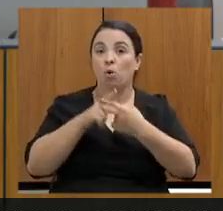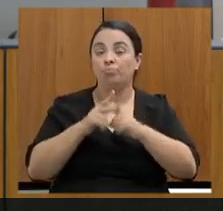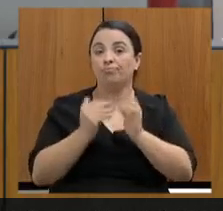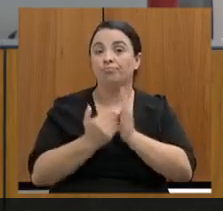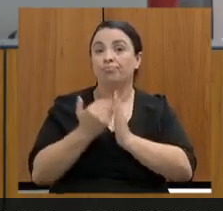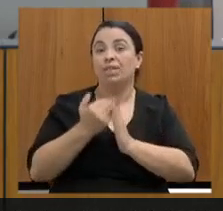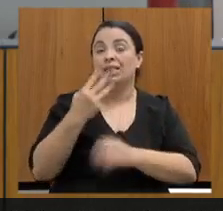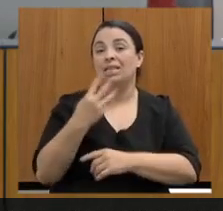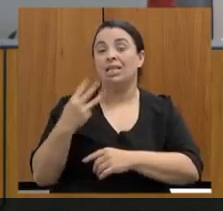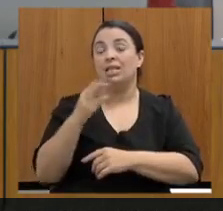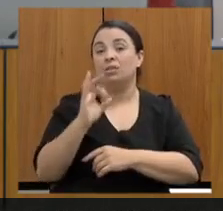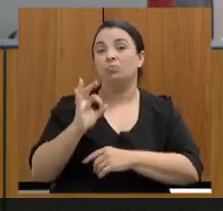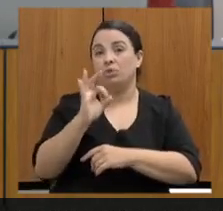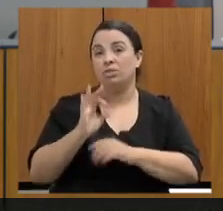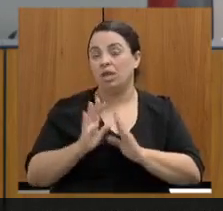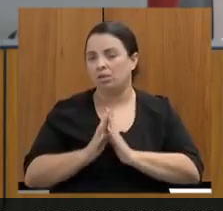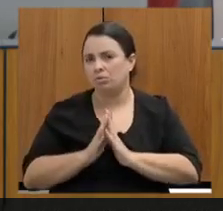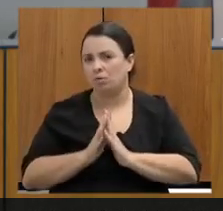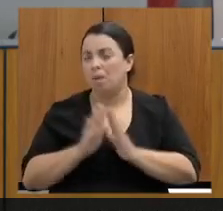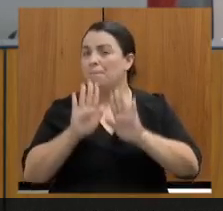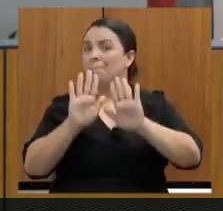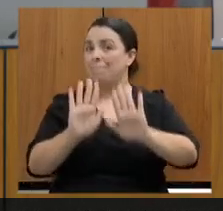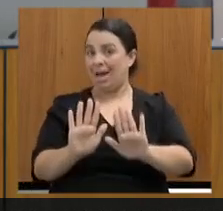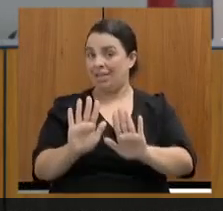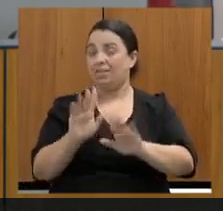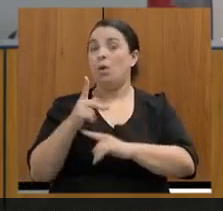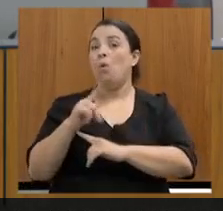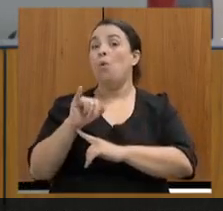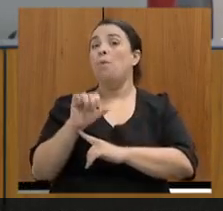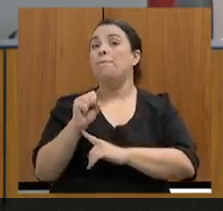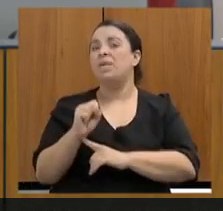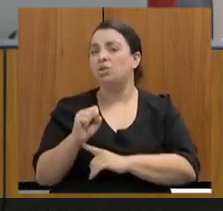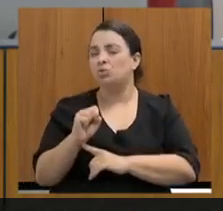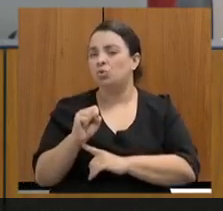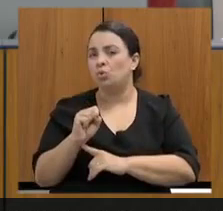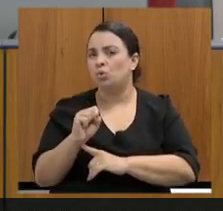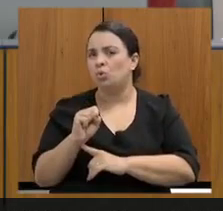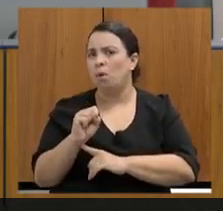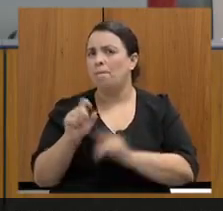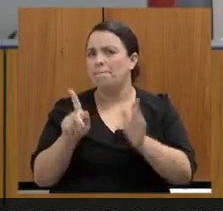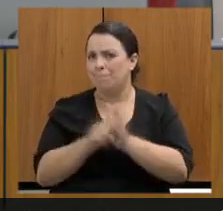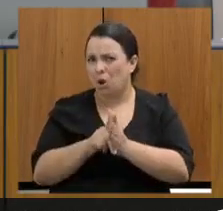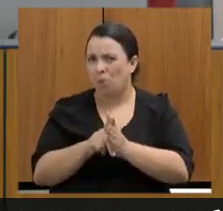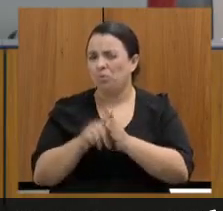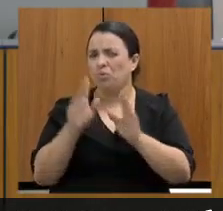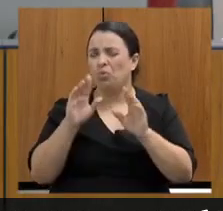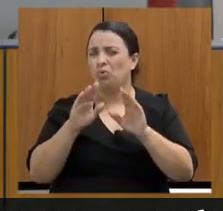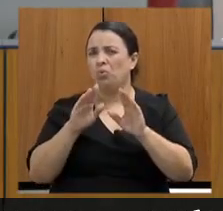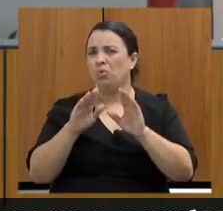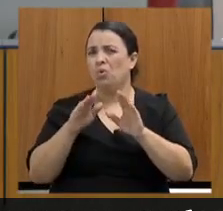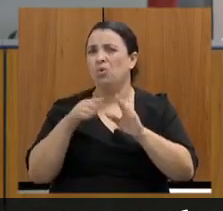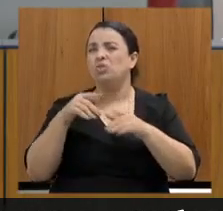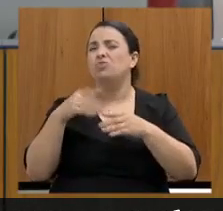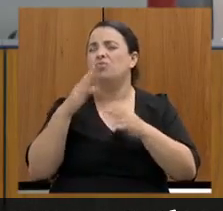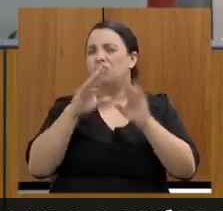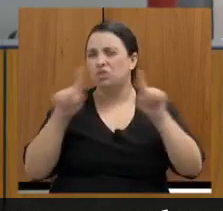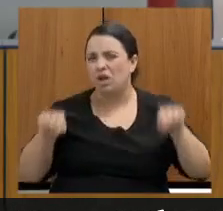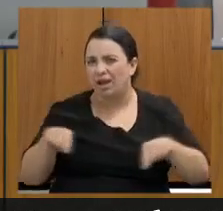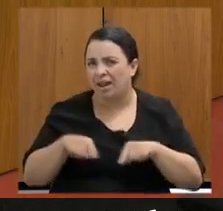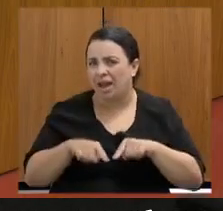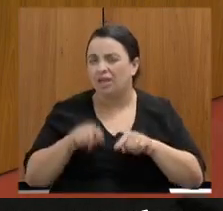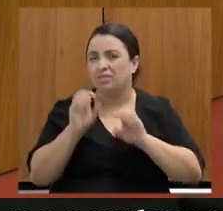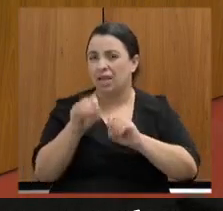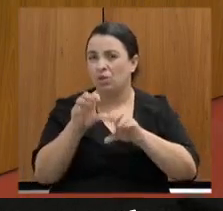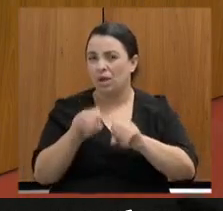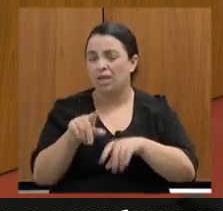Mas o piso da educação não está em discussão no STF, não. A legislação continua em vigor, a